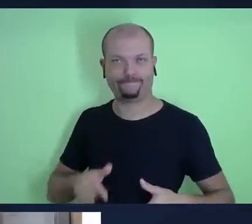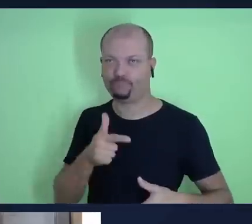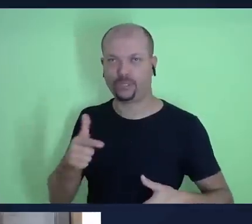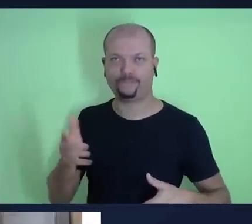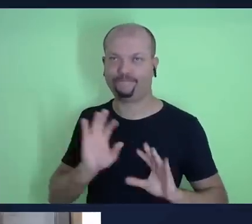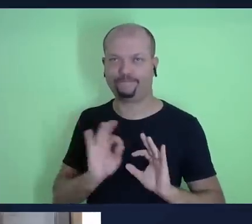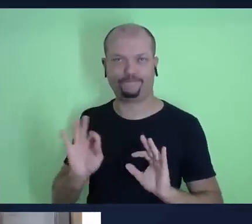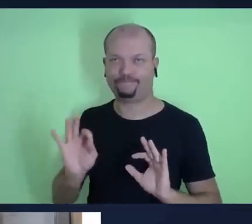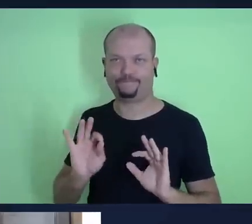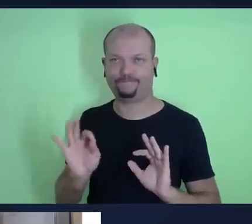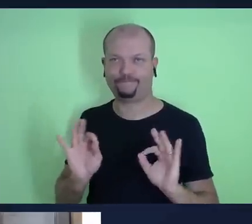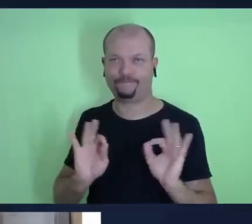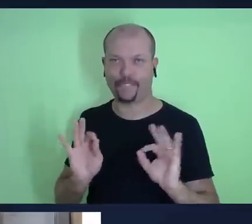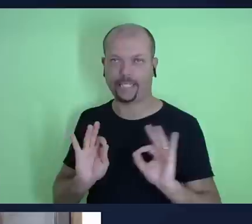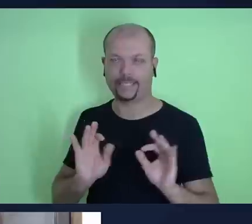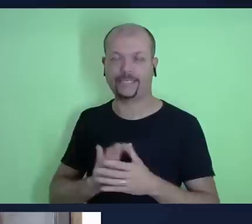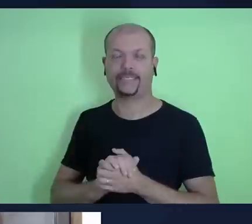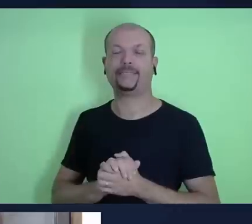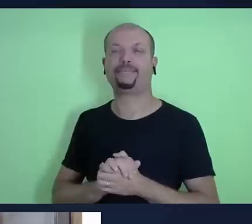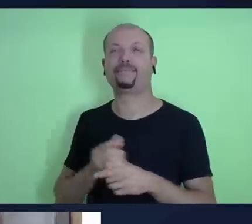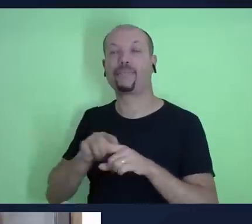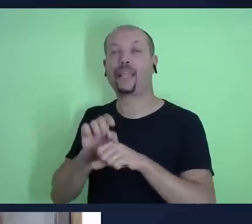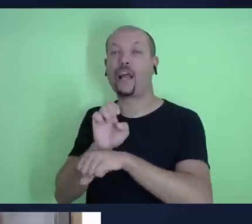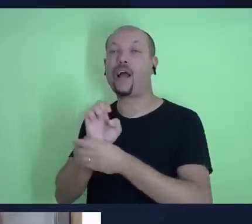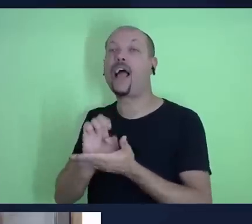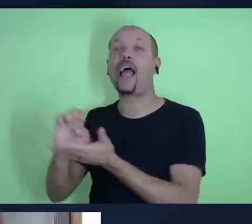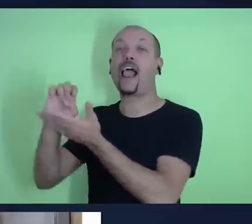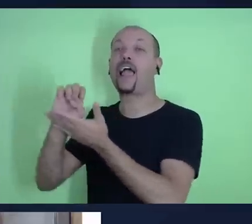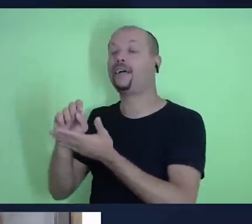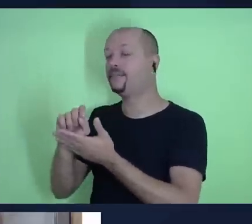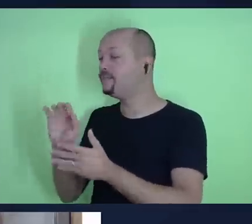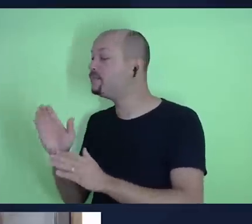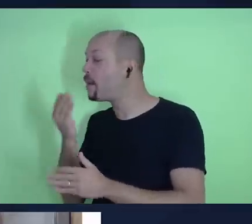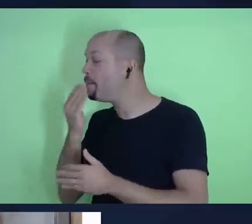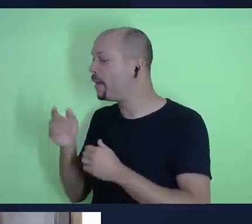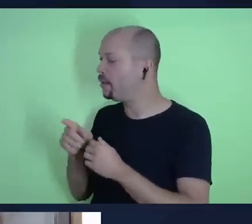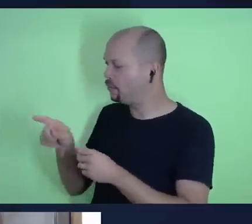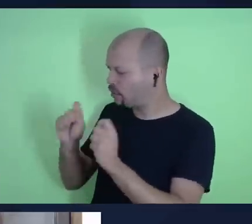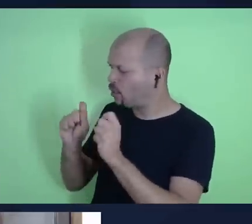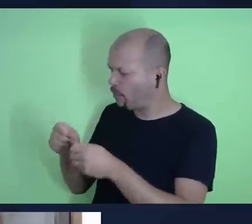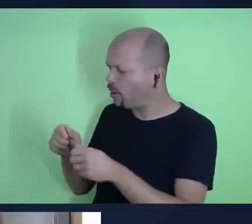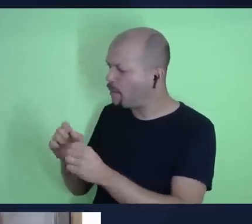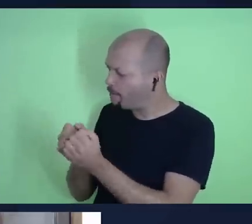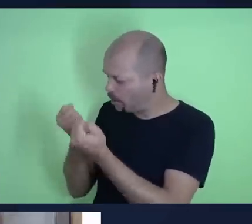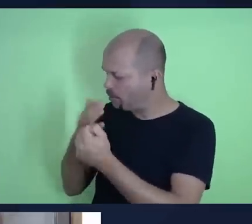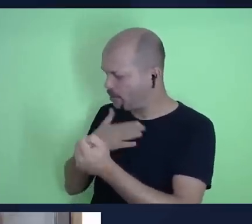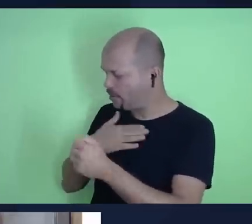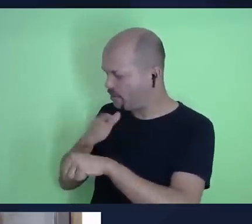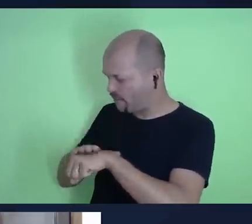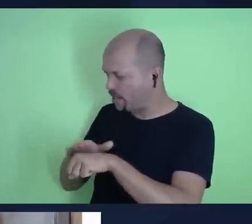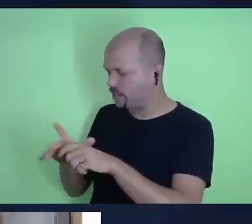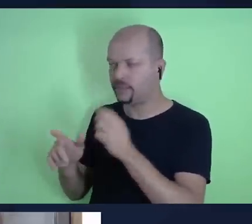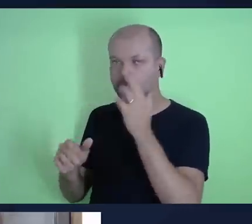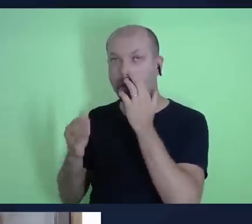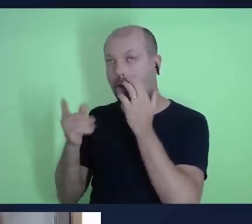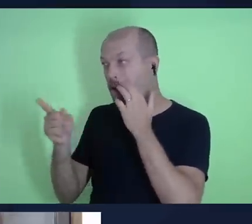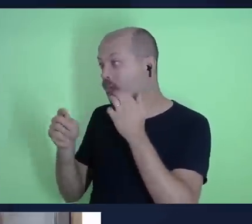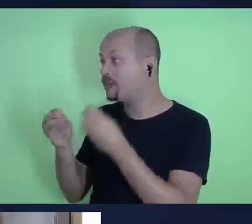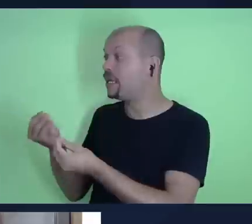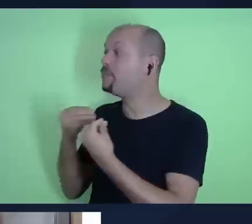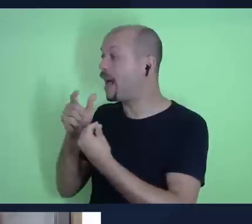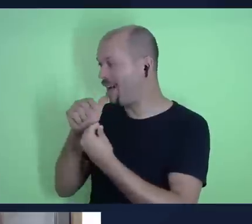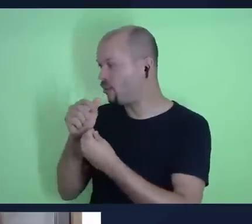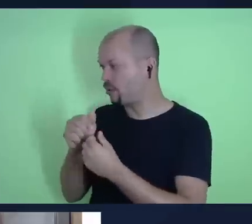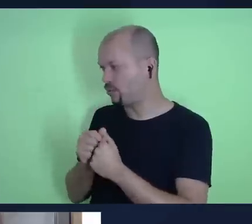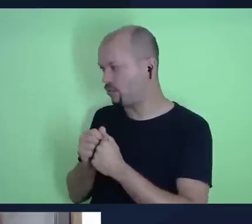comer. E Elias então aborda essa mulher e pede você por favor faz pão para mim aliás primeiro ele pede me dá água